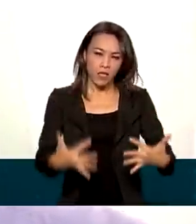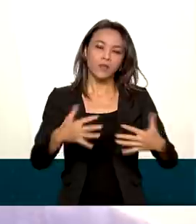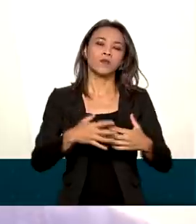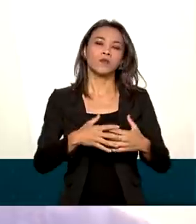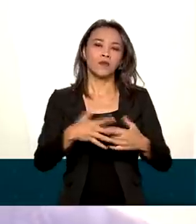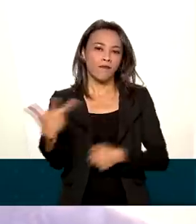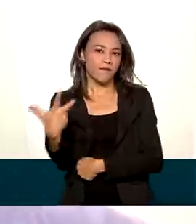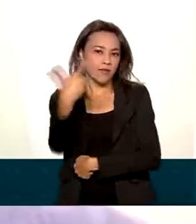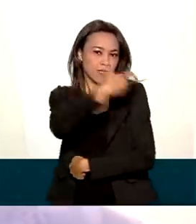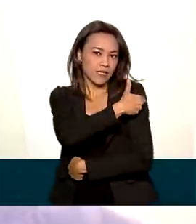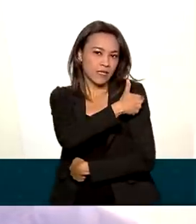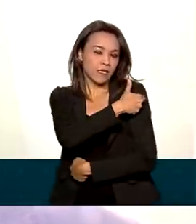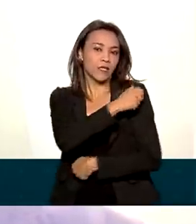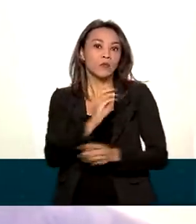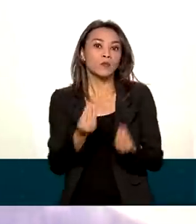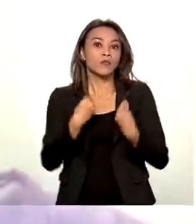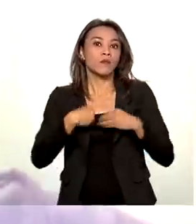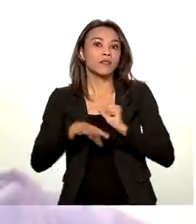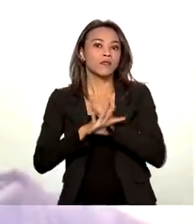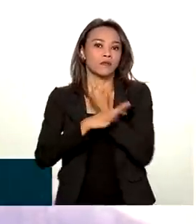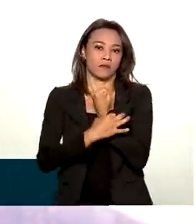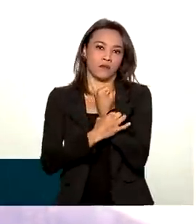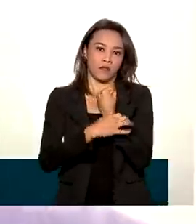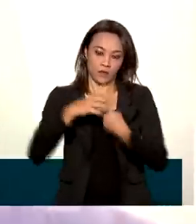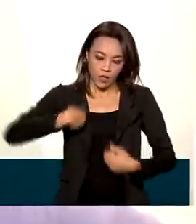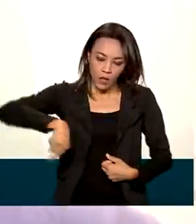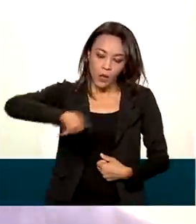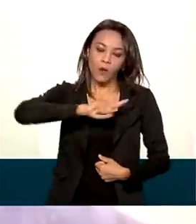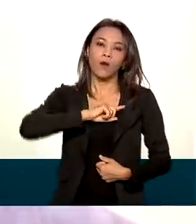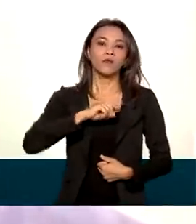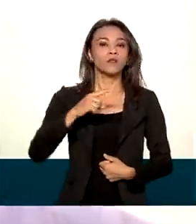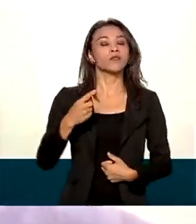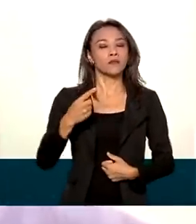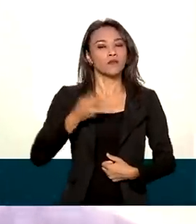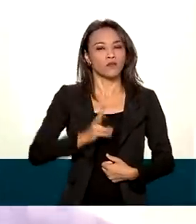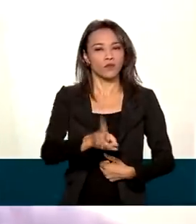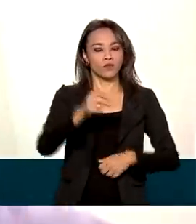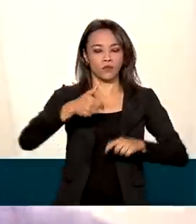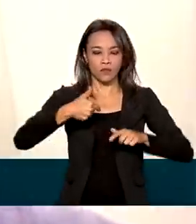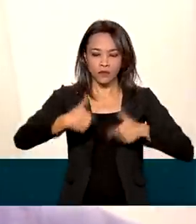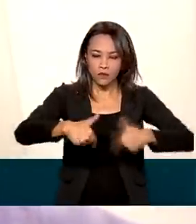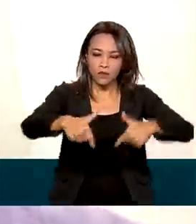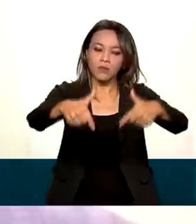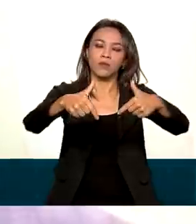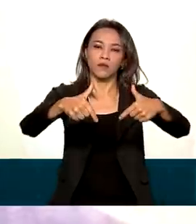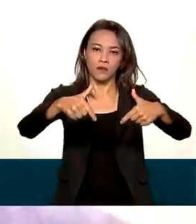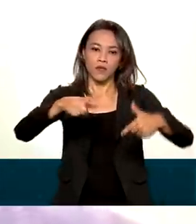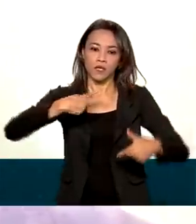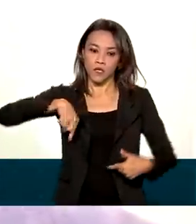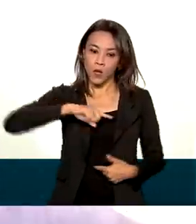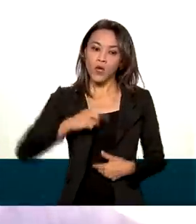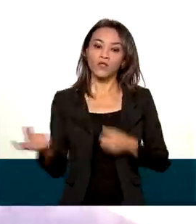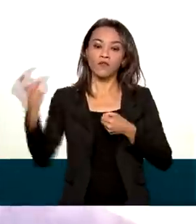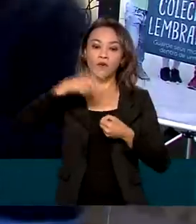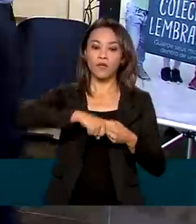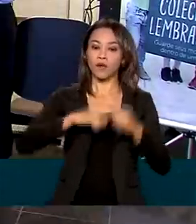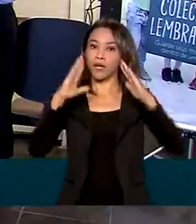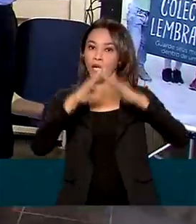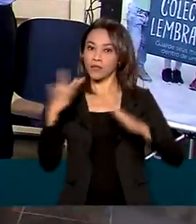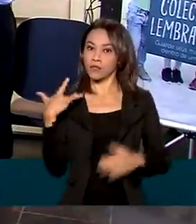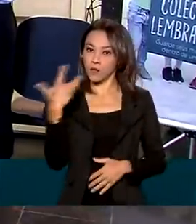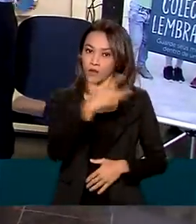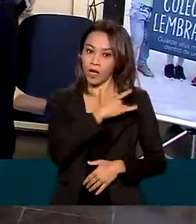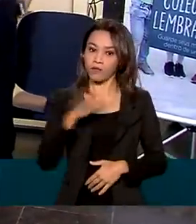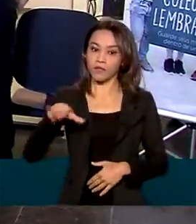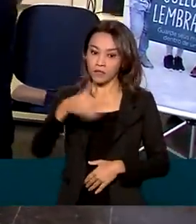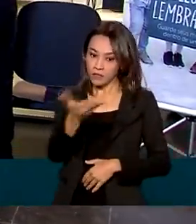nos traz uma grande segurança para que a gente possa continuar trabalhando com a garantia de que nós podemos voltar para casa saudáveis. Todos